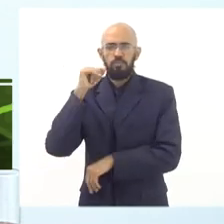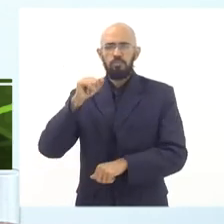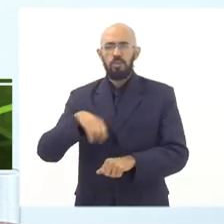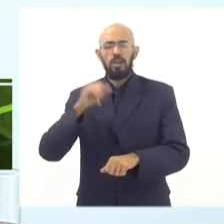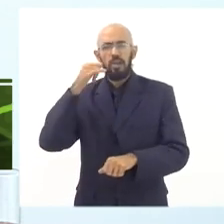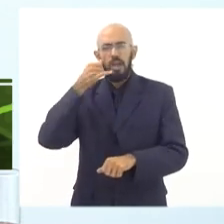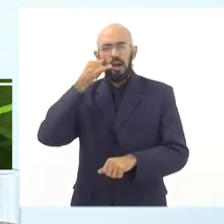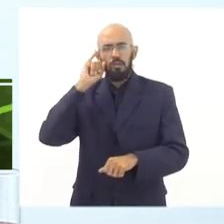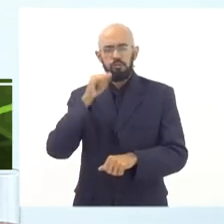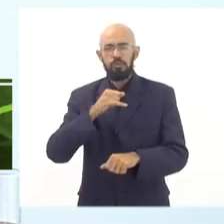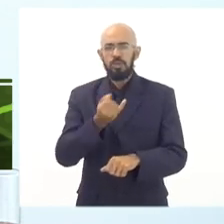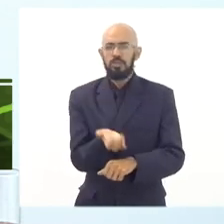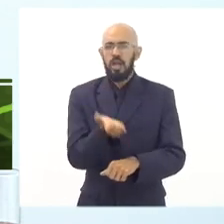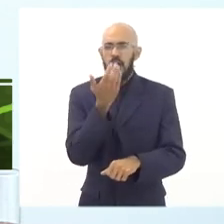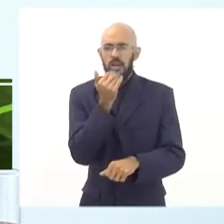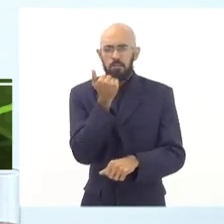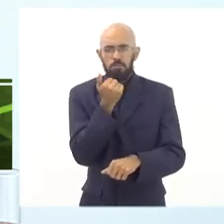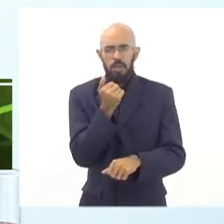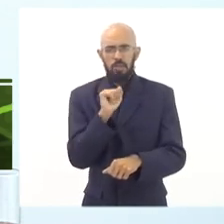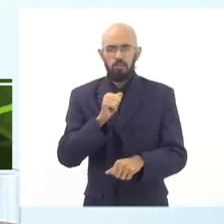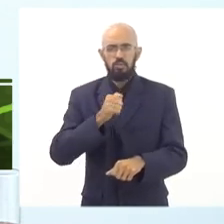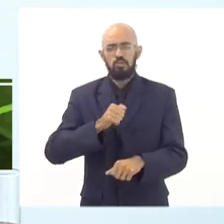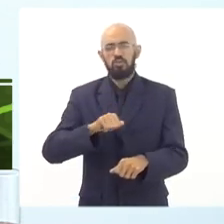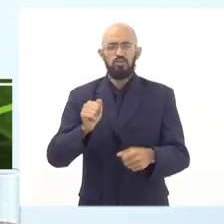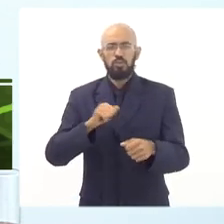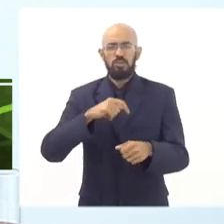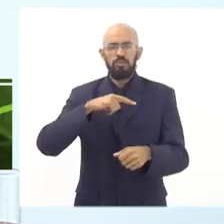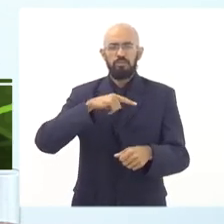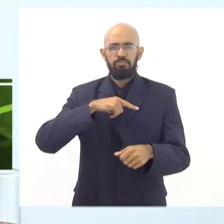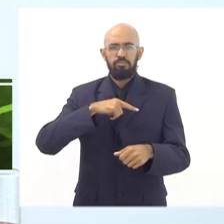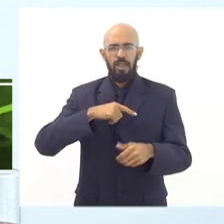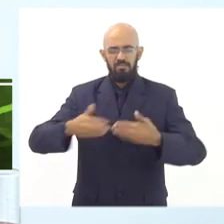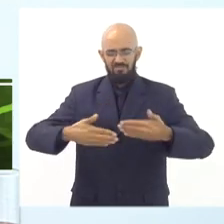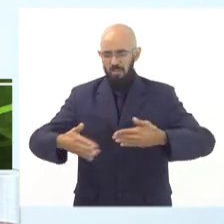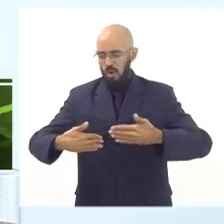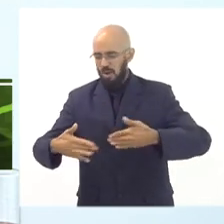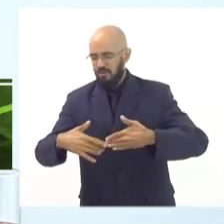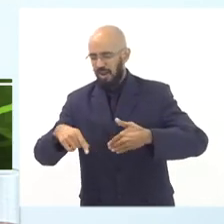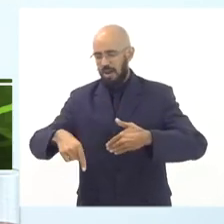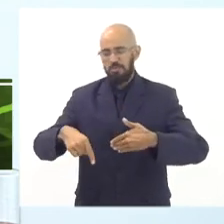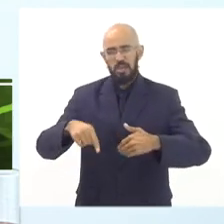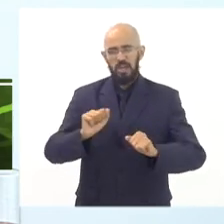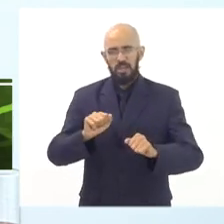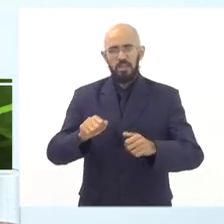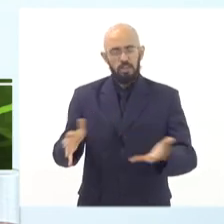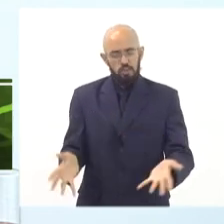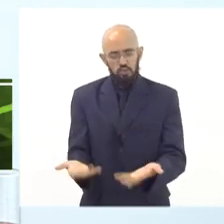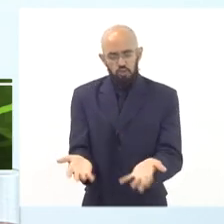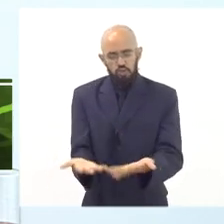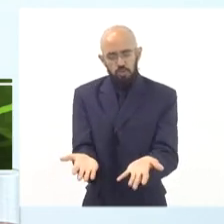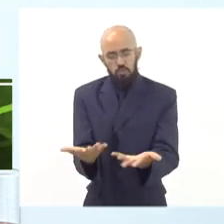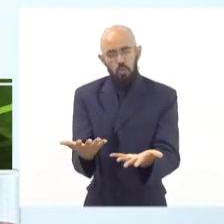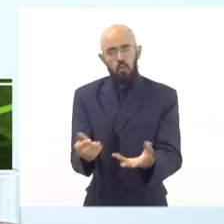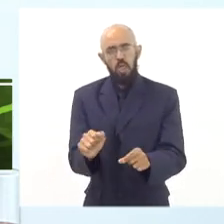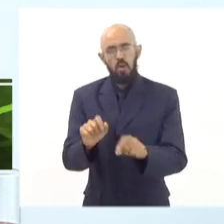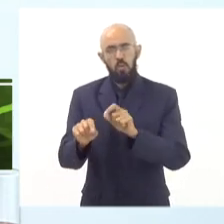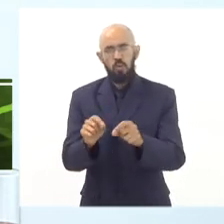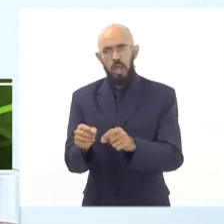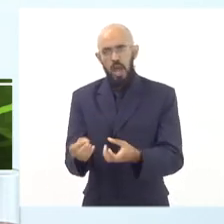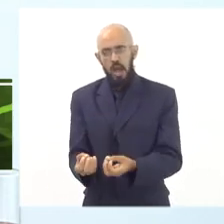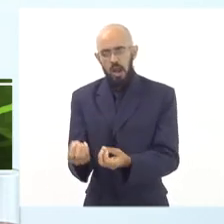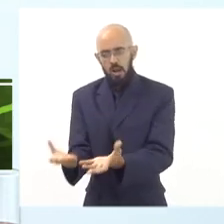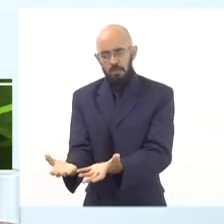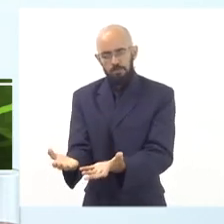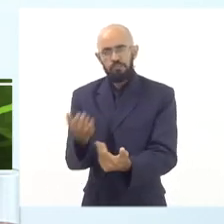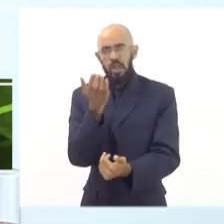embutidos e ultraprocessados e que estimula a oferta maior ainda de alimentos